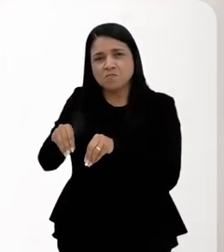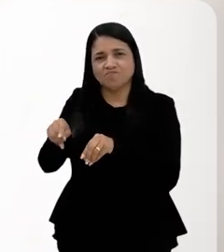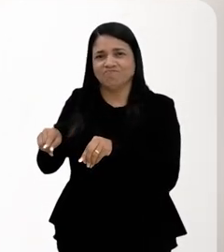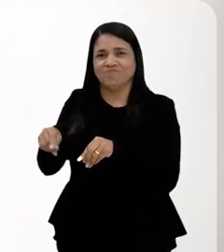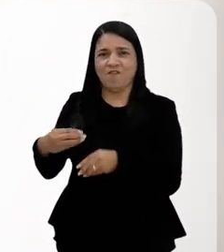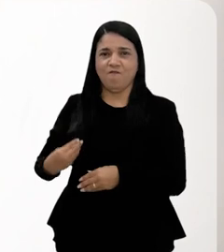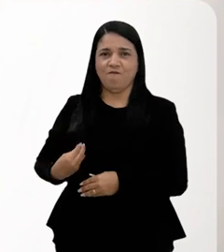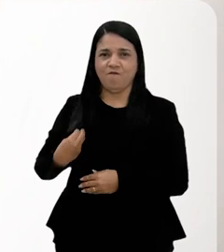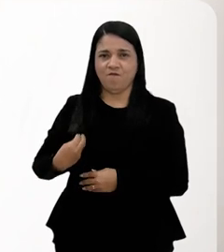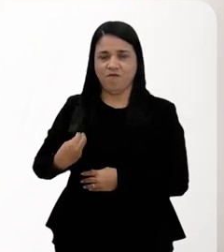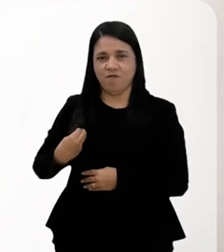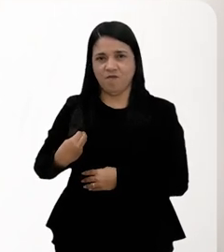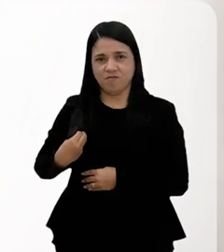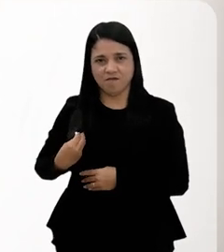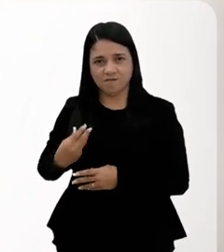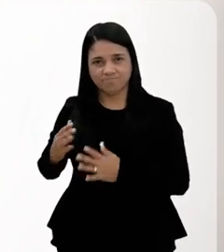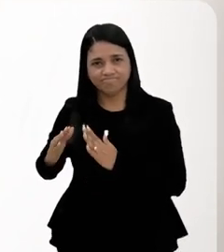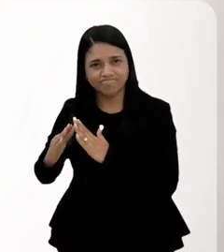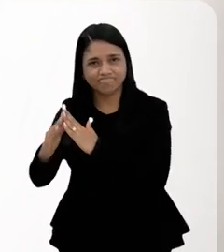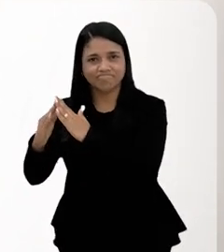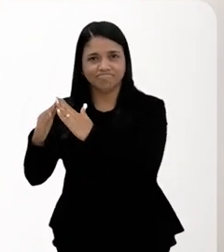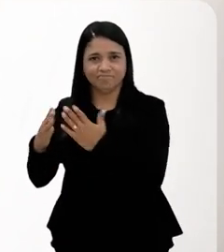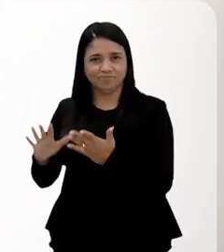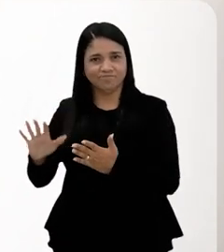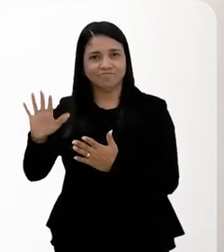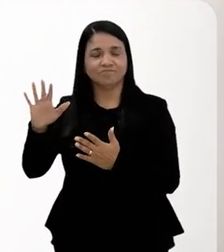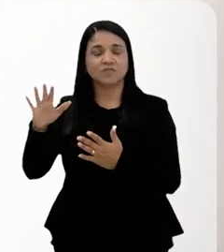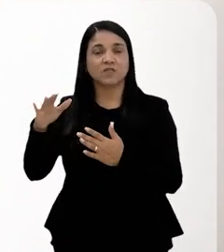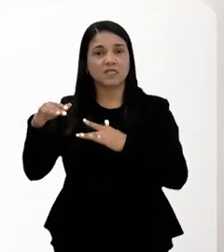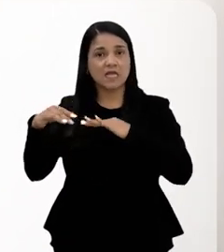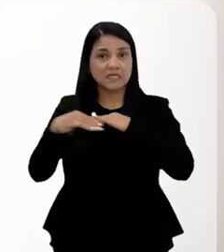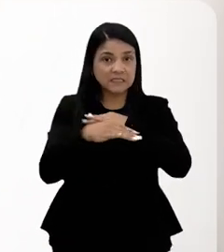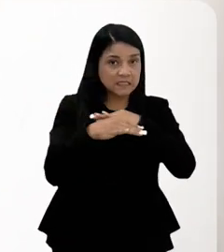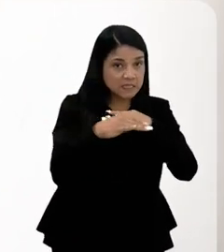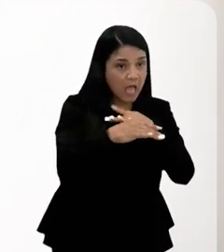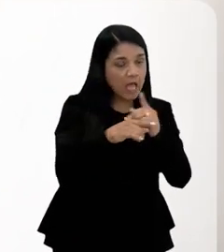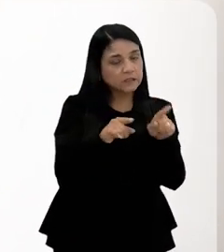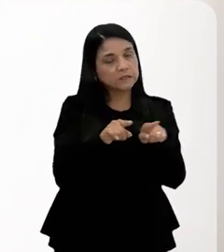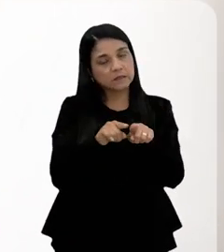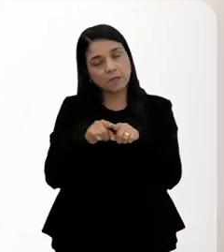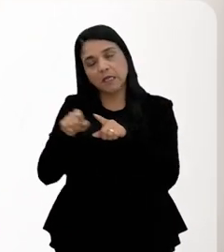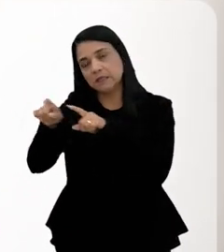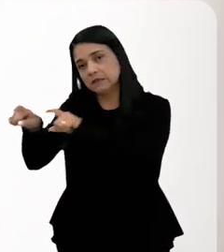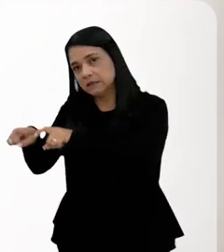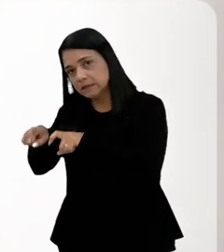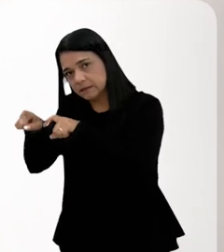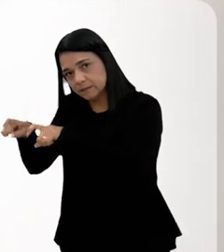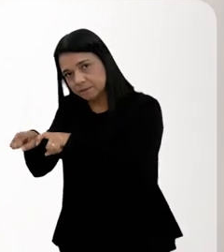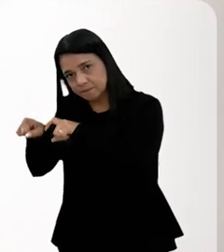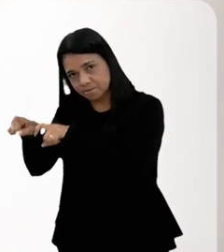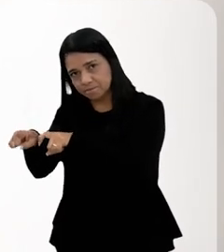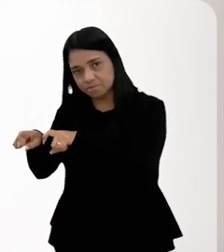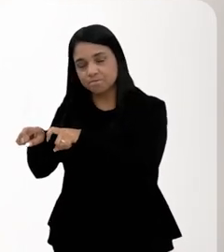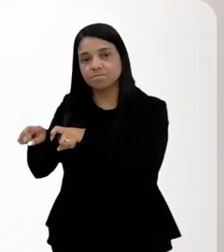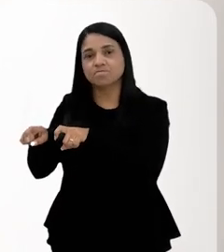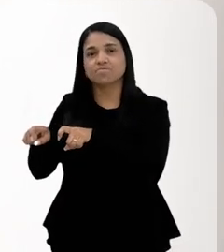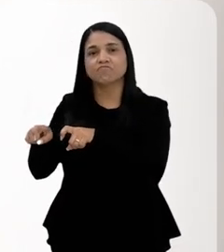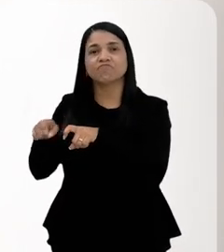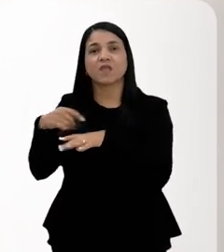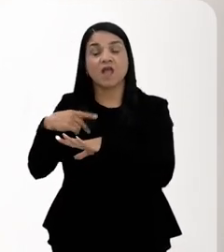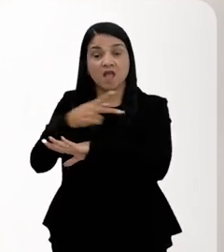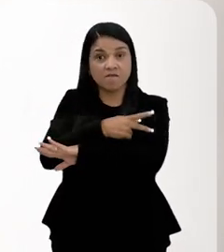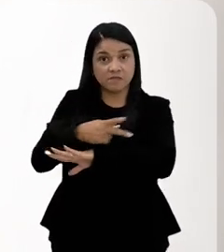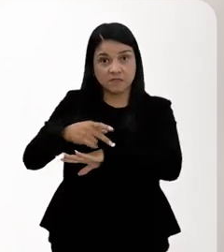pessoas vivem, tanto no âmbito urbano quanto rural. Nós podemos,